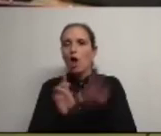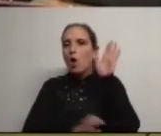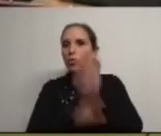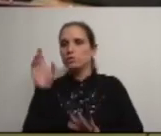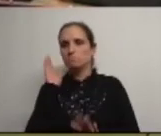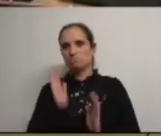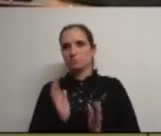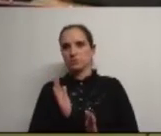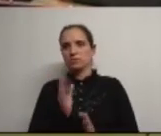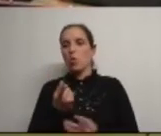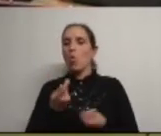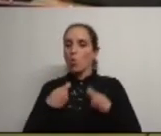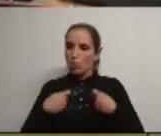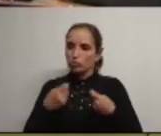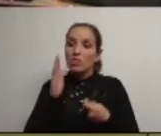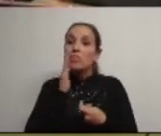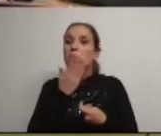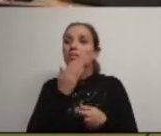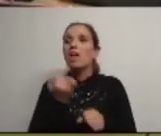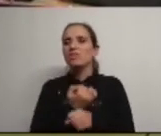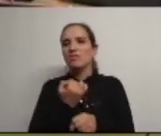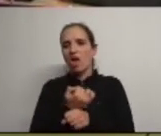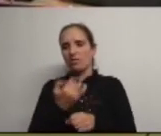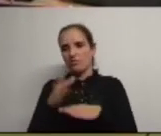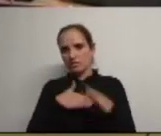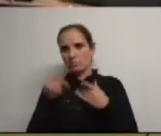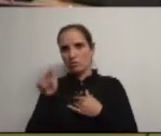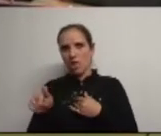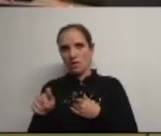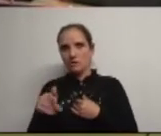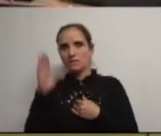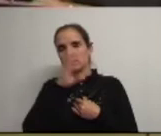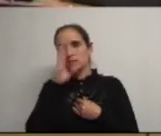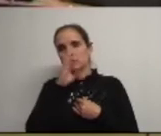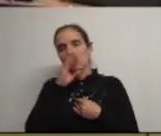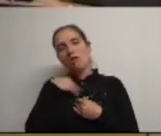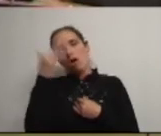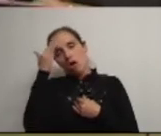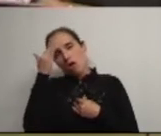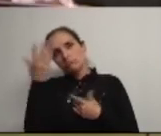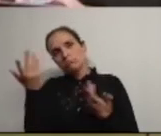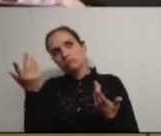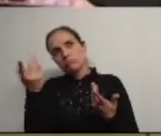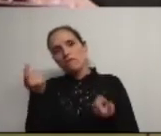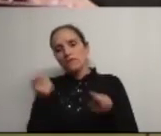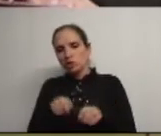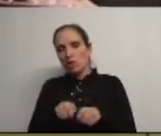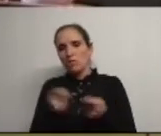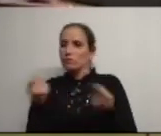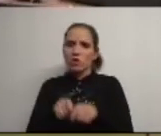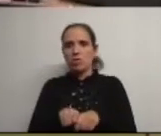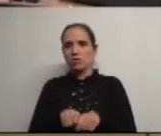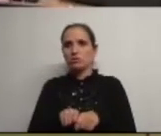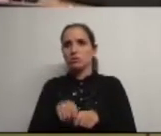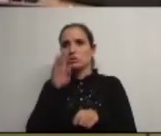os custos dependem da atividade que lá façamos se entenderem que está fechado está